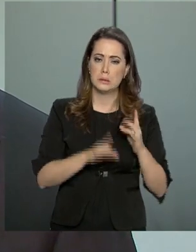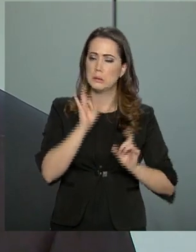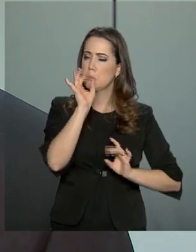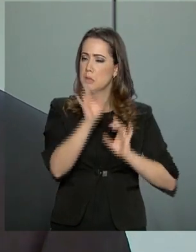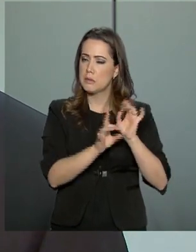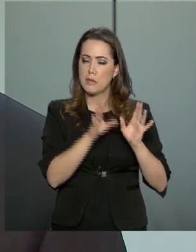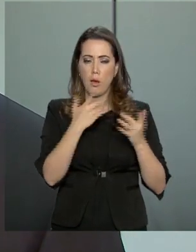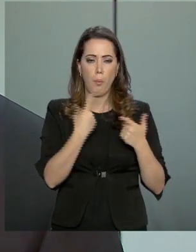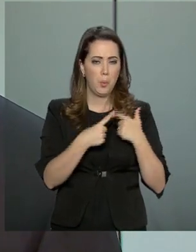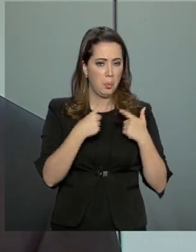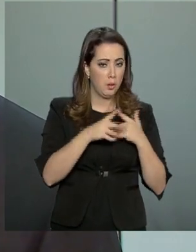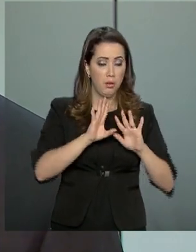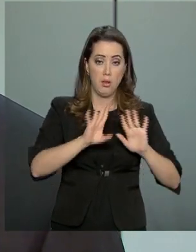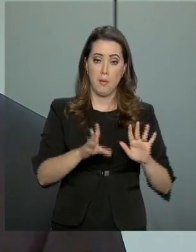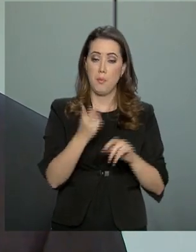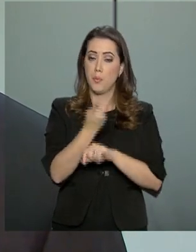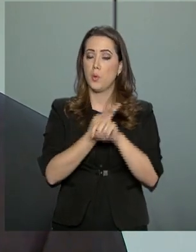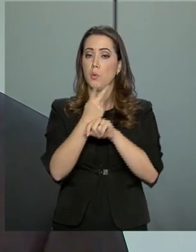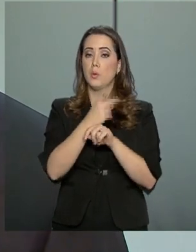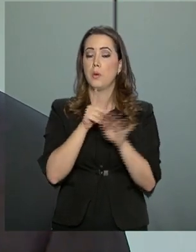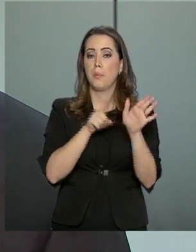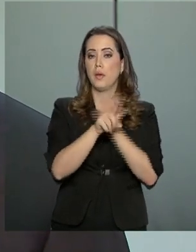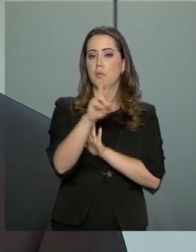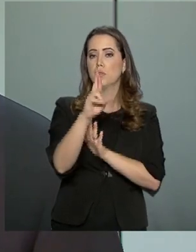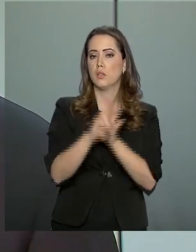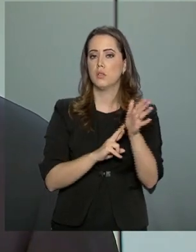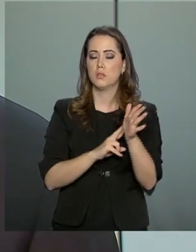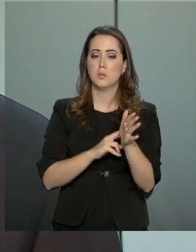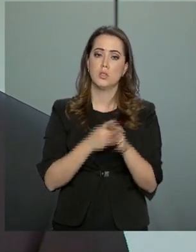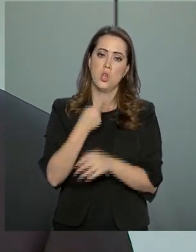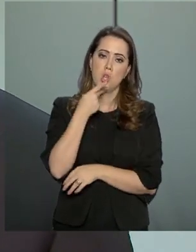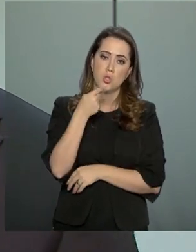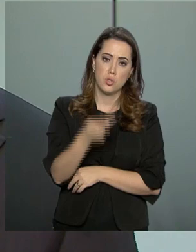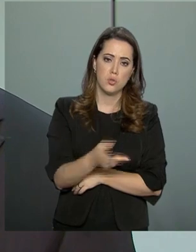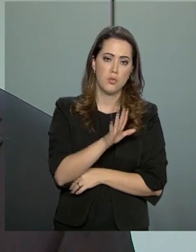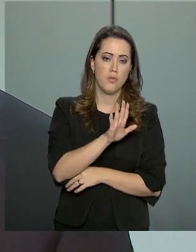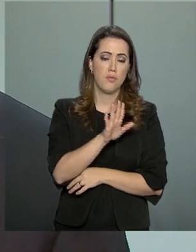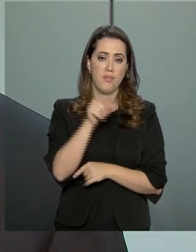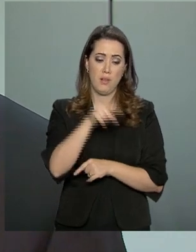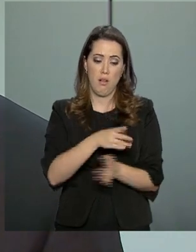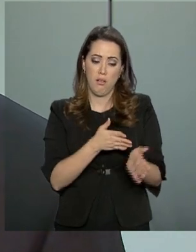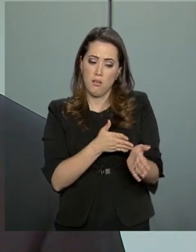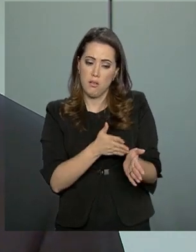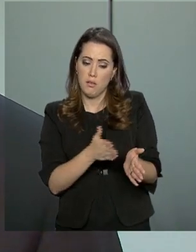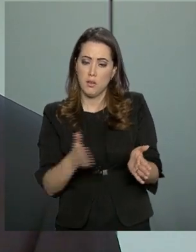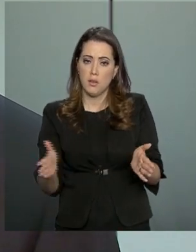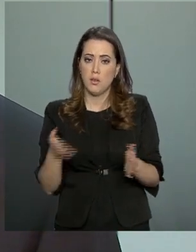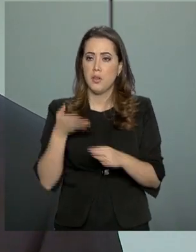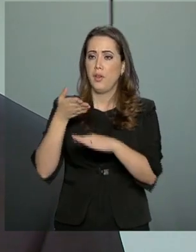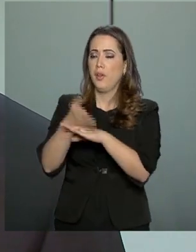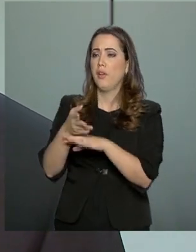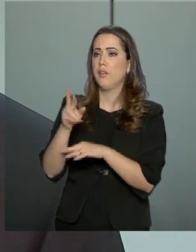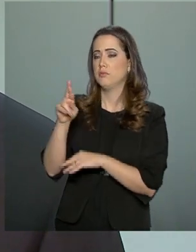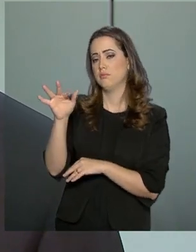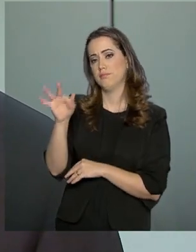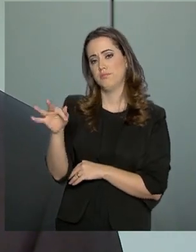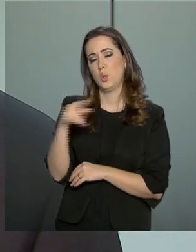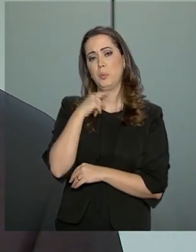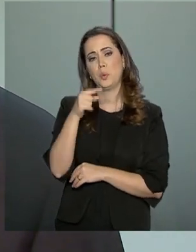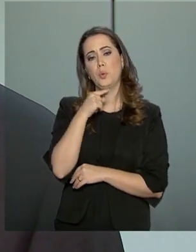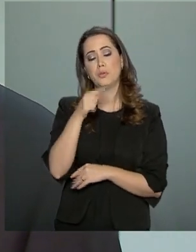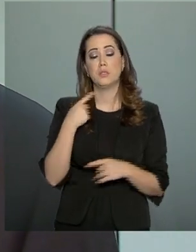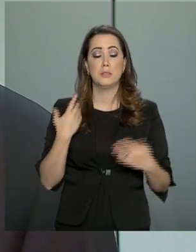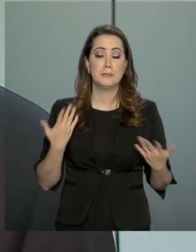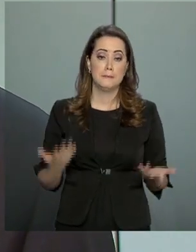especiais, ele procura perguntas e respostas. A gente não aconselha, nessa época, se dirigir à Receita Federal para tirar